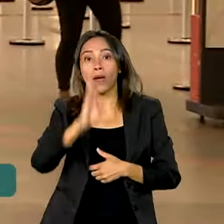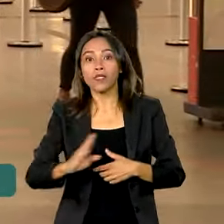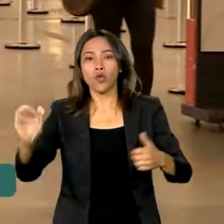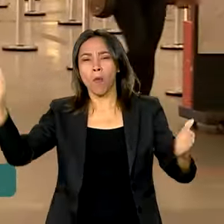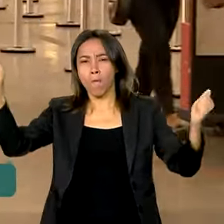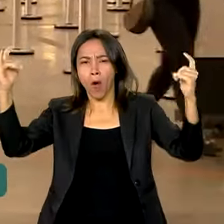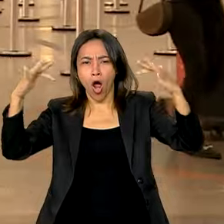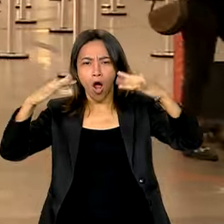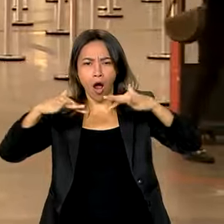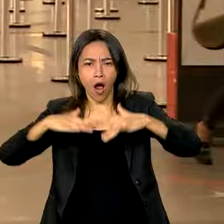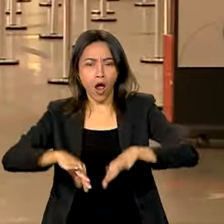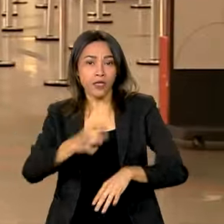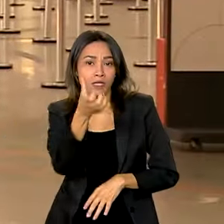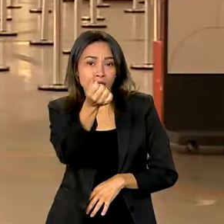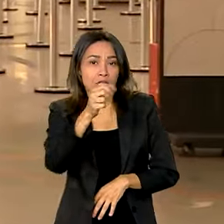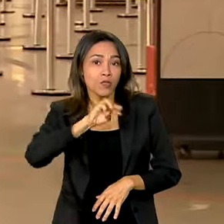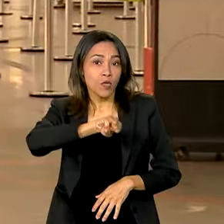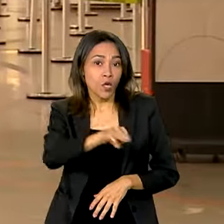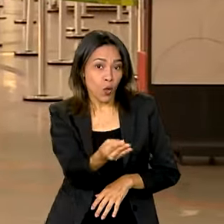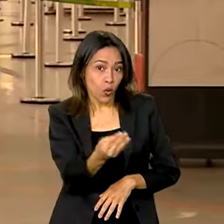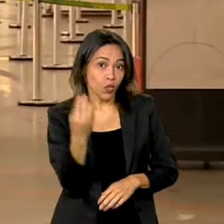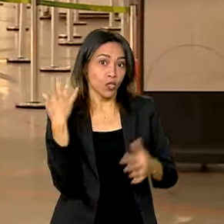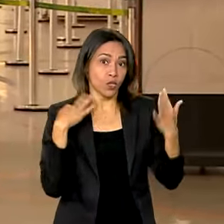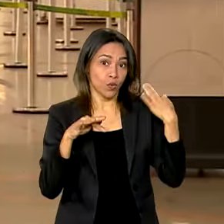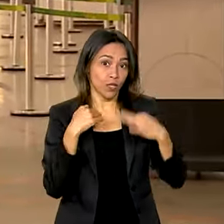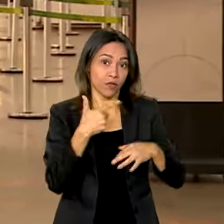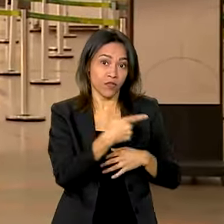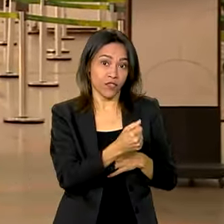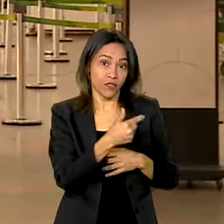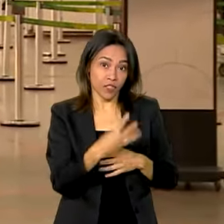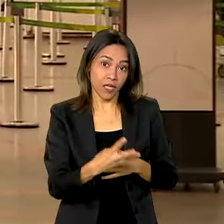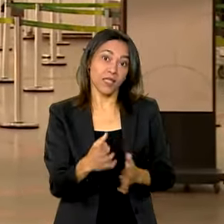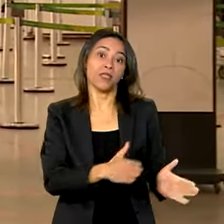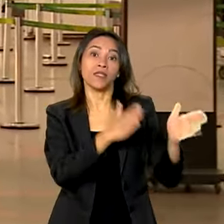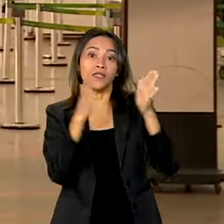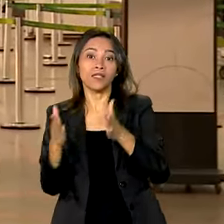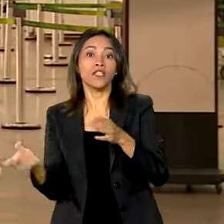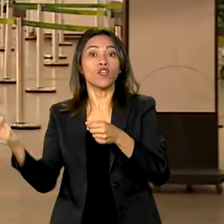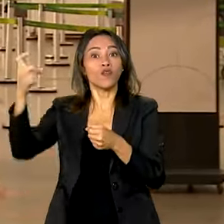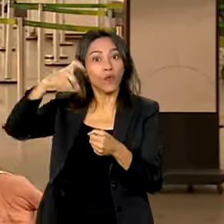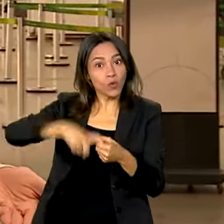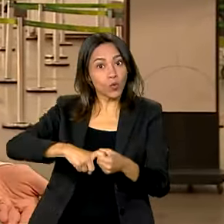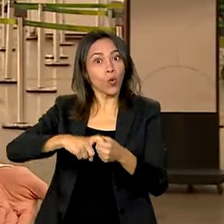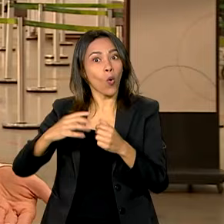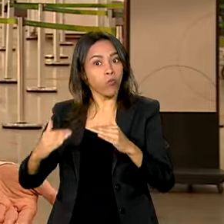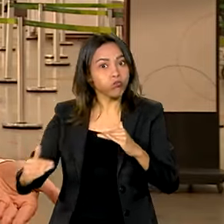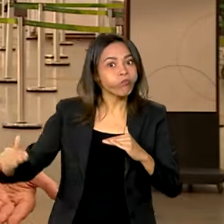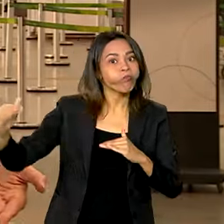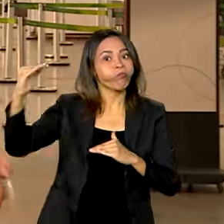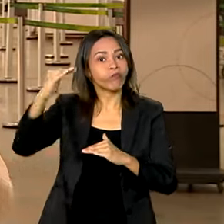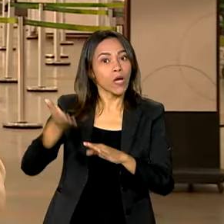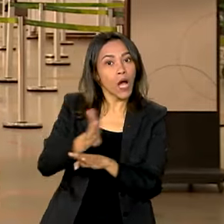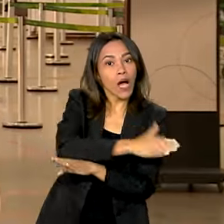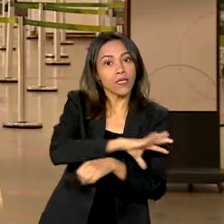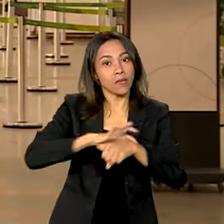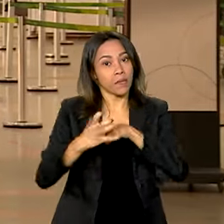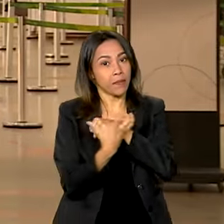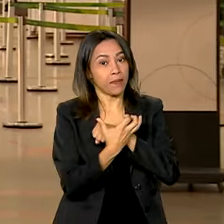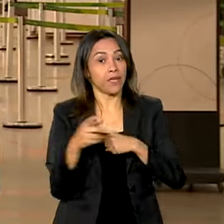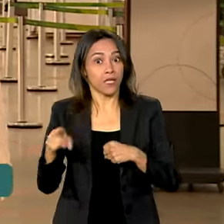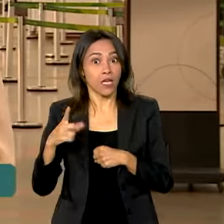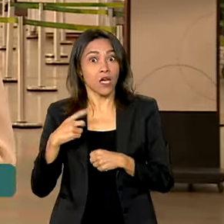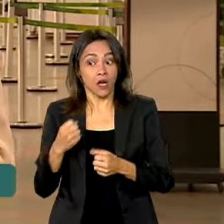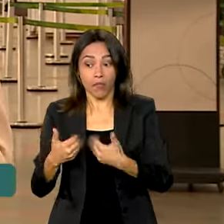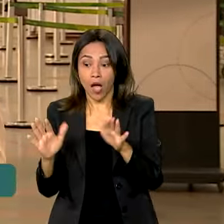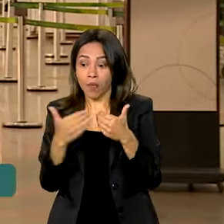6 milhões de turistas em 2023 e voltou ao patamar de antes da pandemia. O reaquecimento desse setor gerou renda e